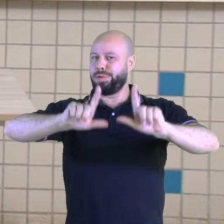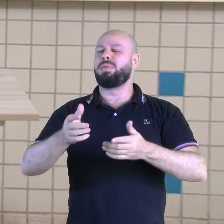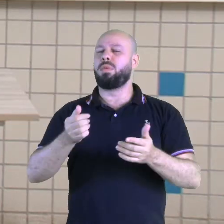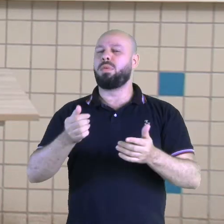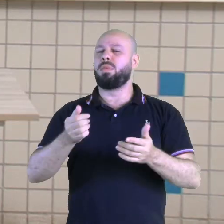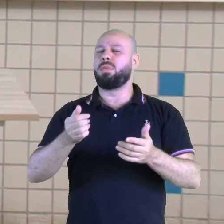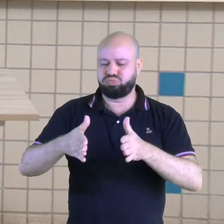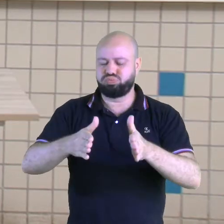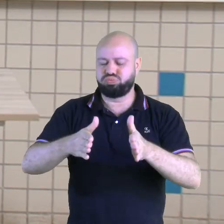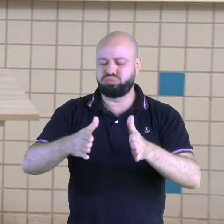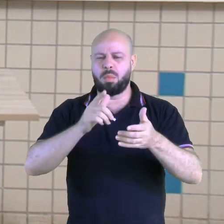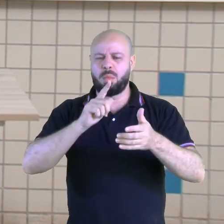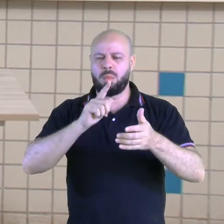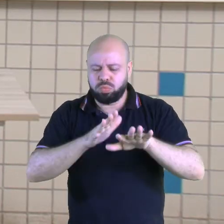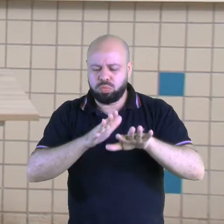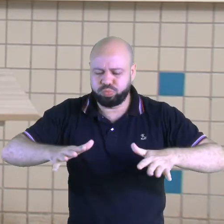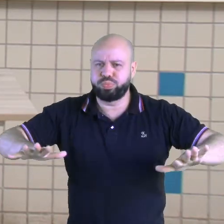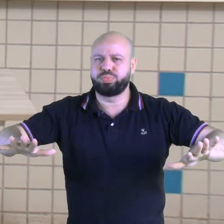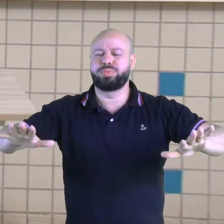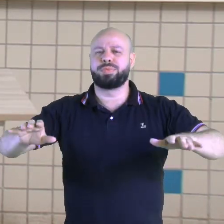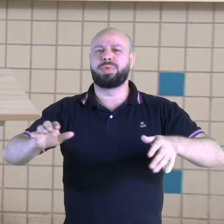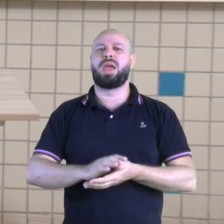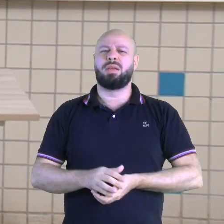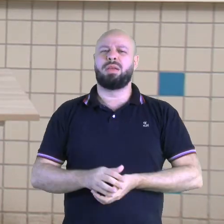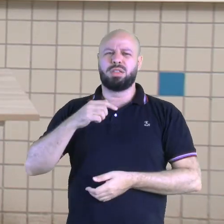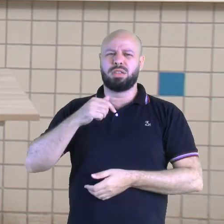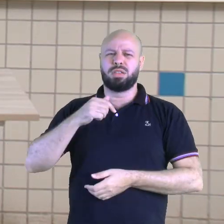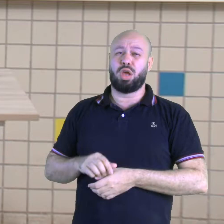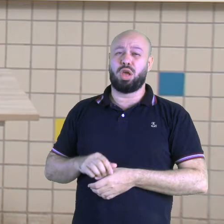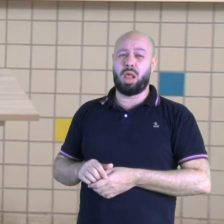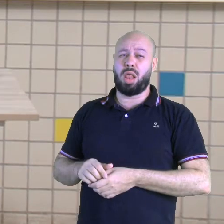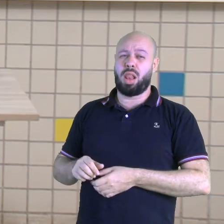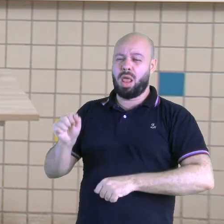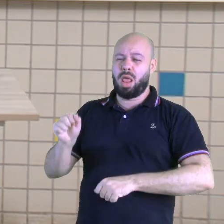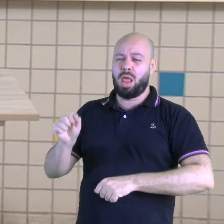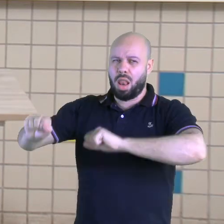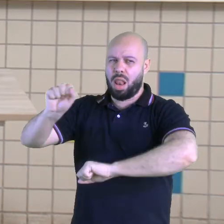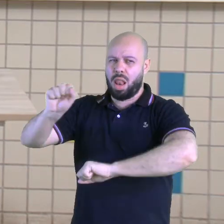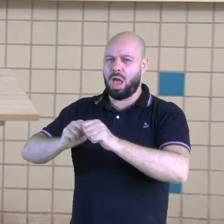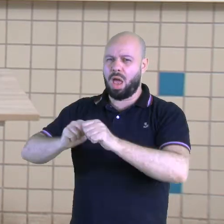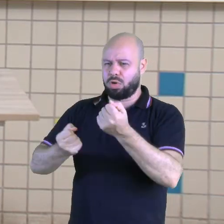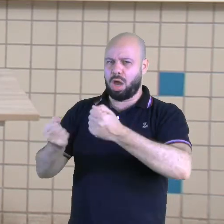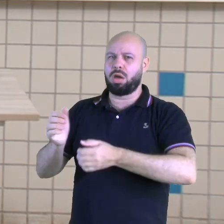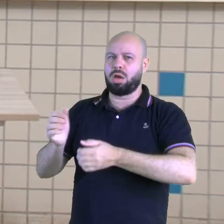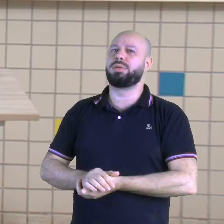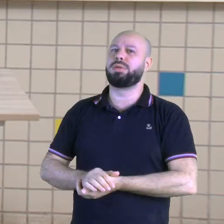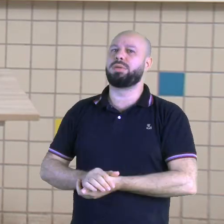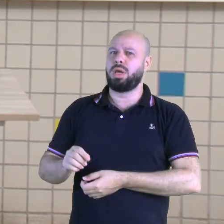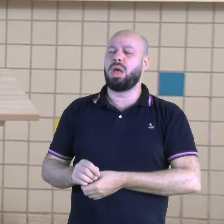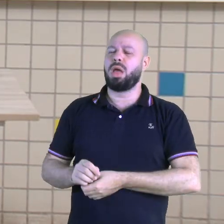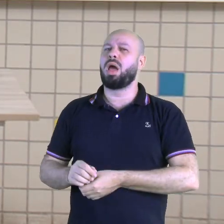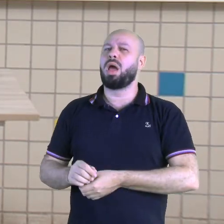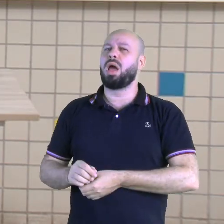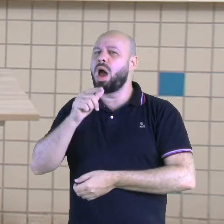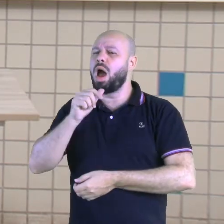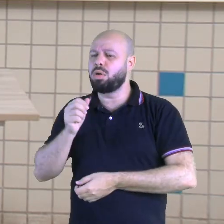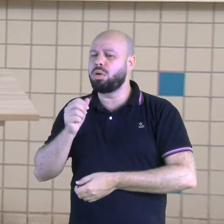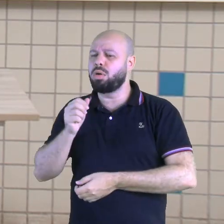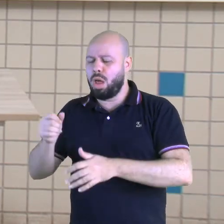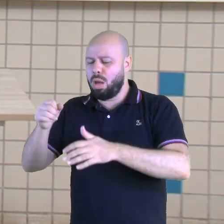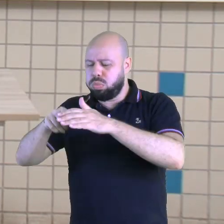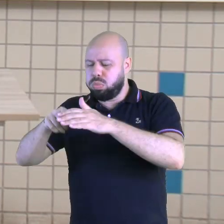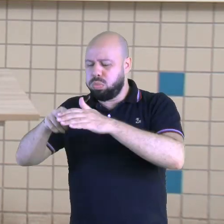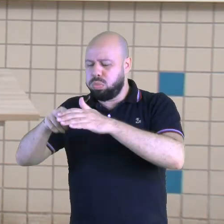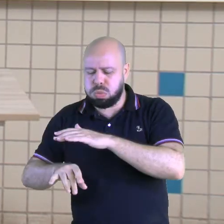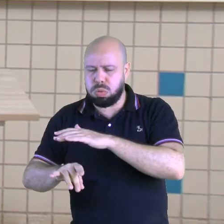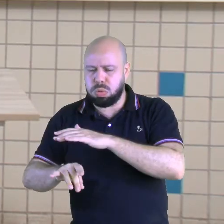rios, dos mares, por exemplo, nos lava-jato, né? De carro, toda aquela água ali, quando vem a chuva,